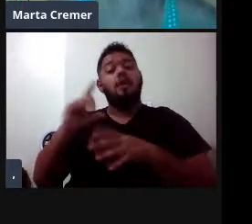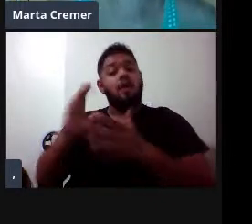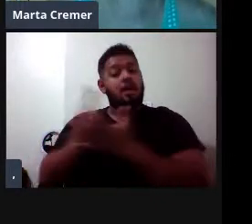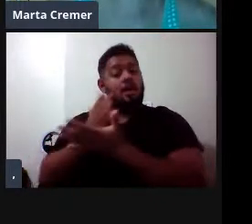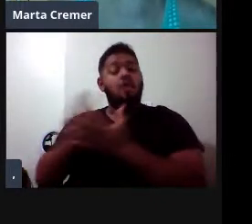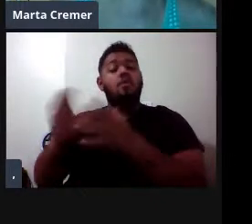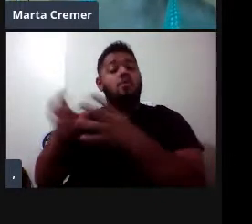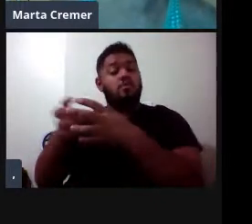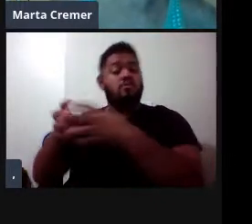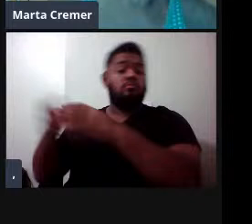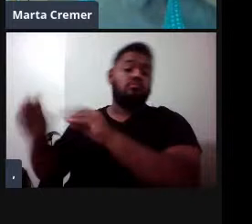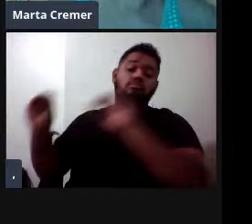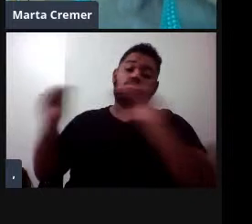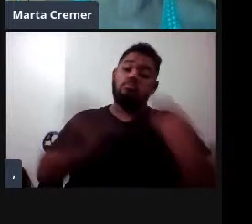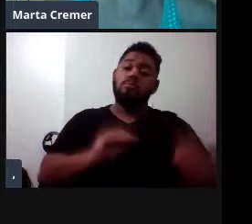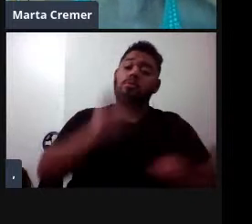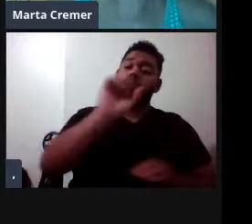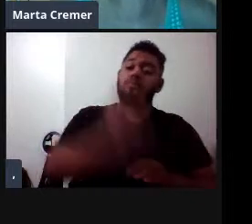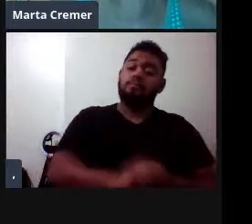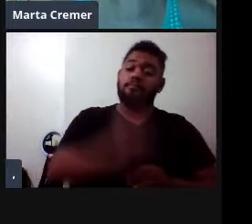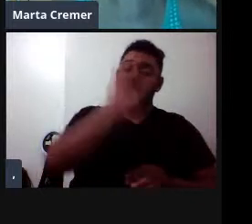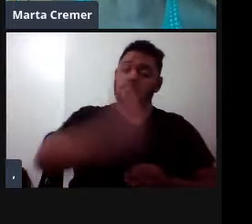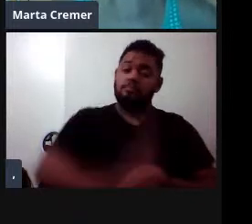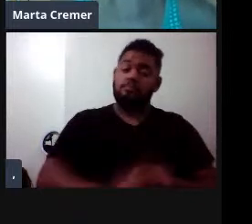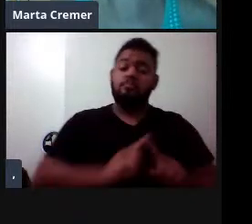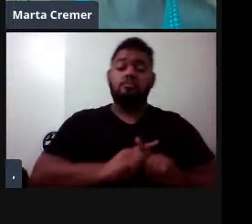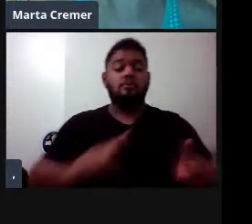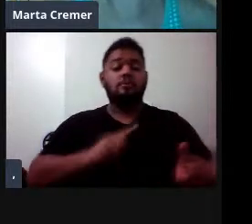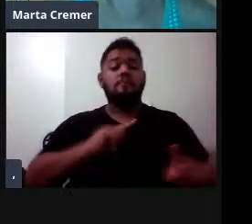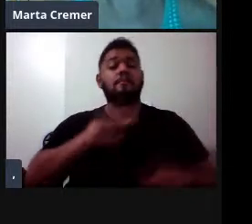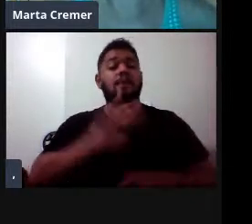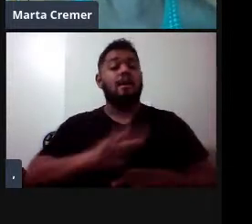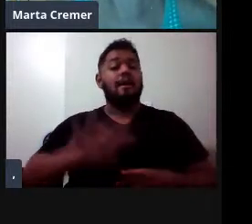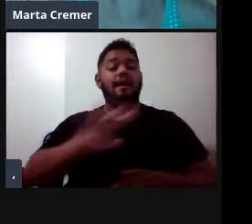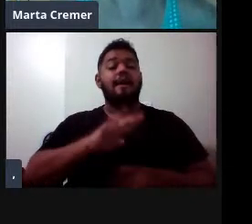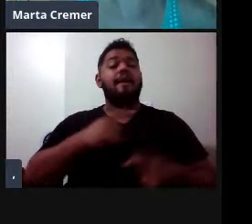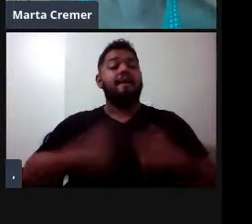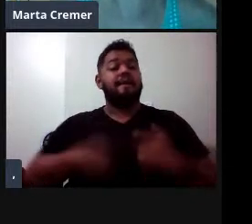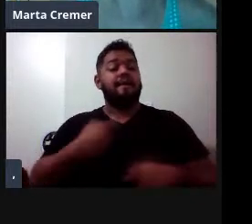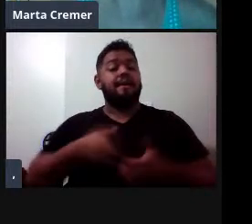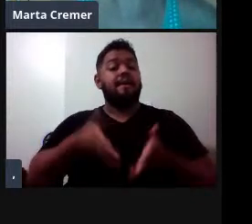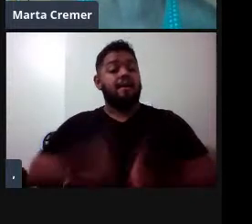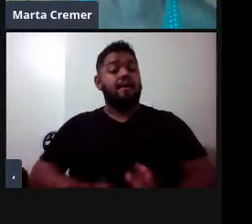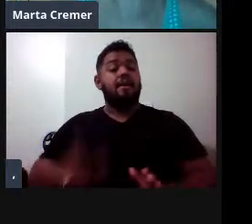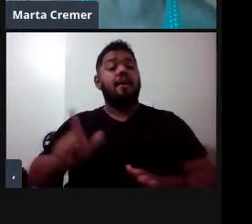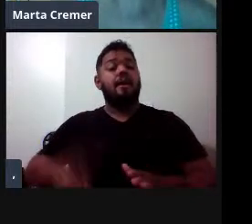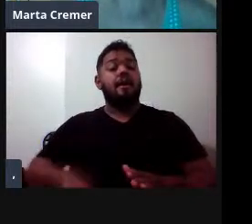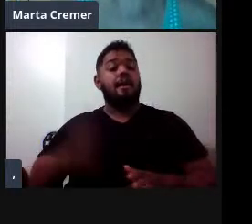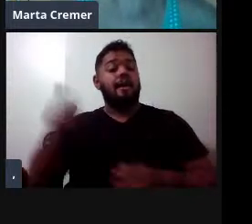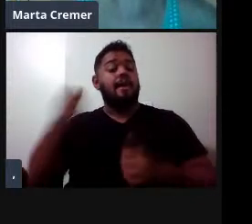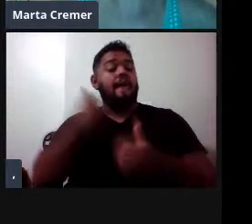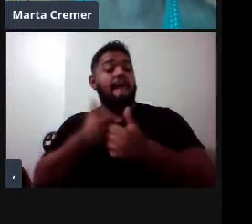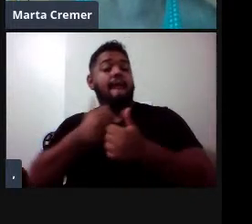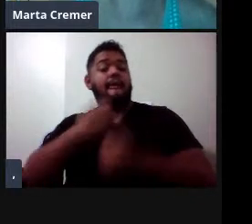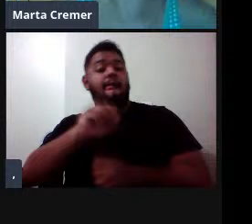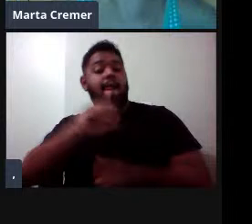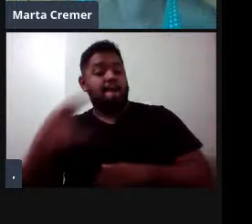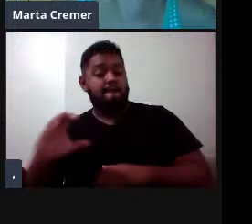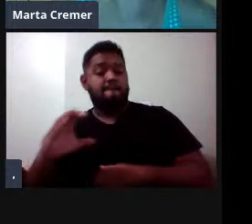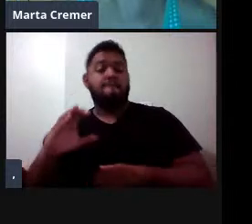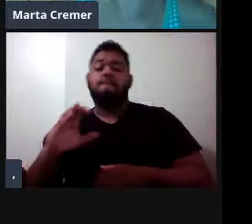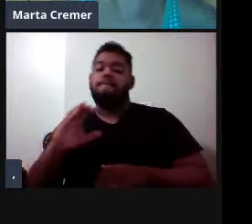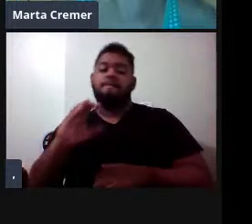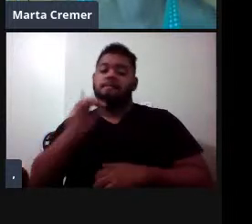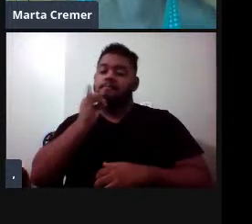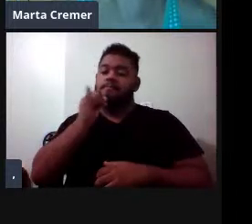para o sul do Brasil, mas que tem como área de reprodução a costa de Santa Catarina, né, então, não chega nas regiões